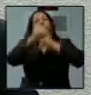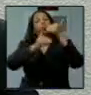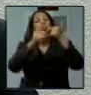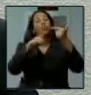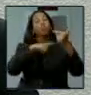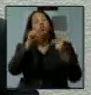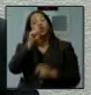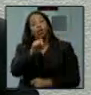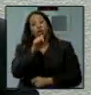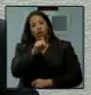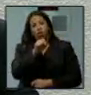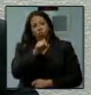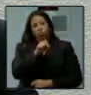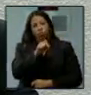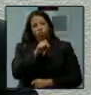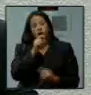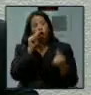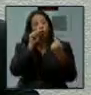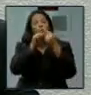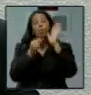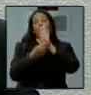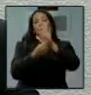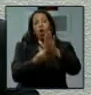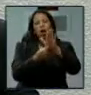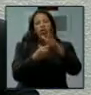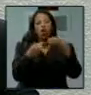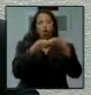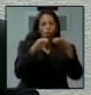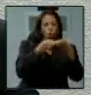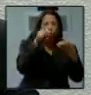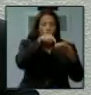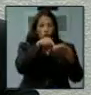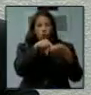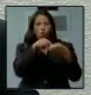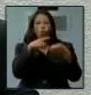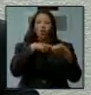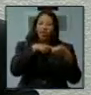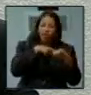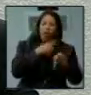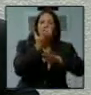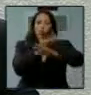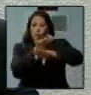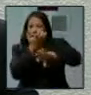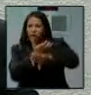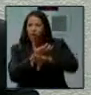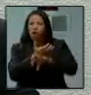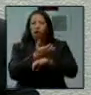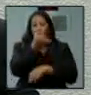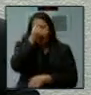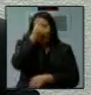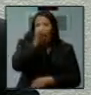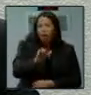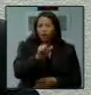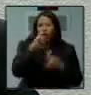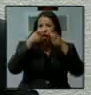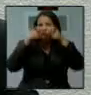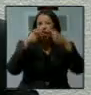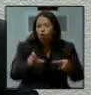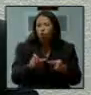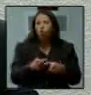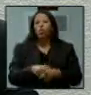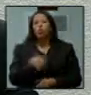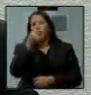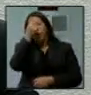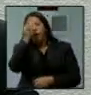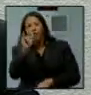caracteriza e identifica as comunitárias, evidenciando patrimônio voltado a fins não lucrativos, veda a distribuição de